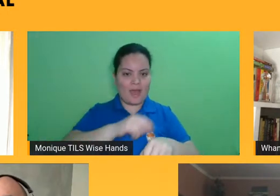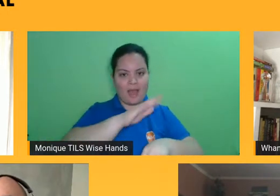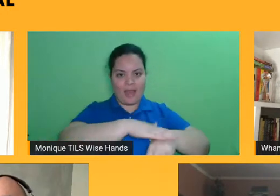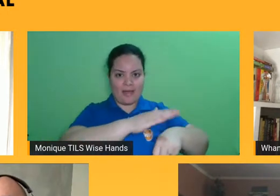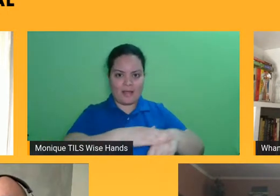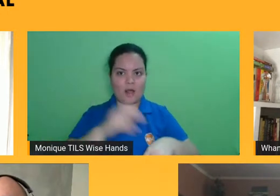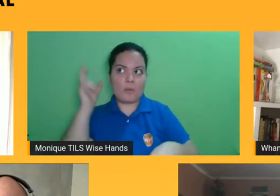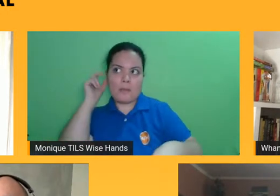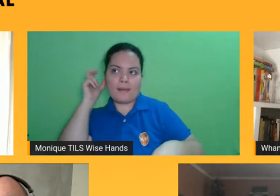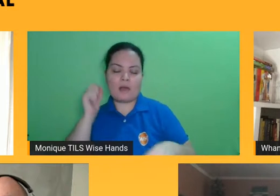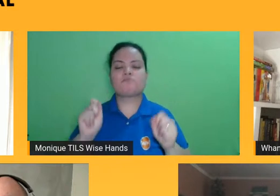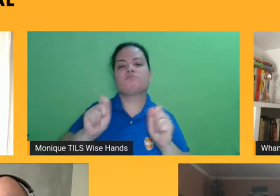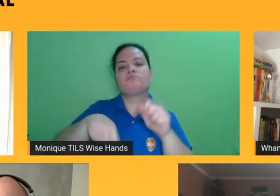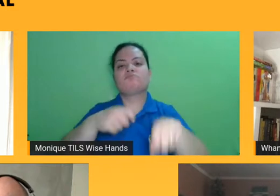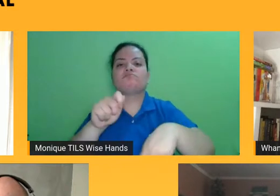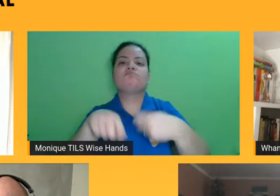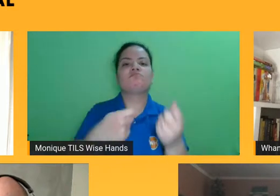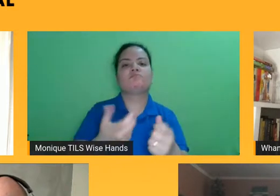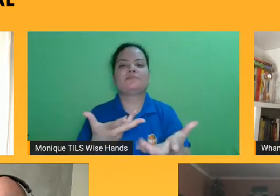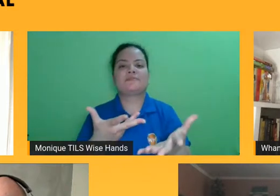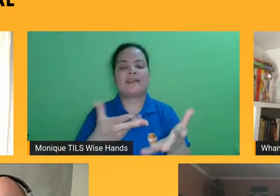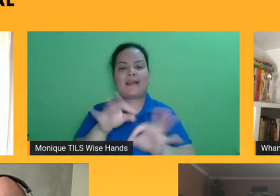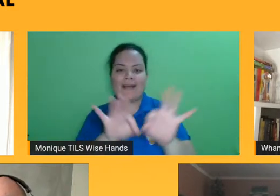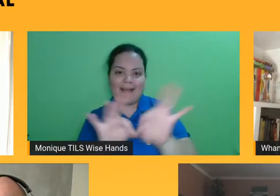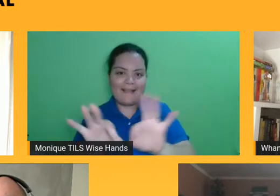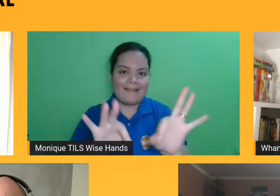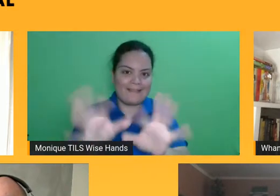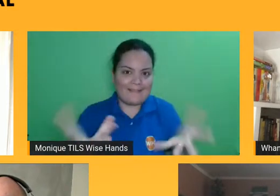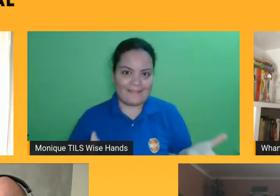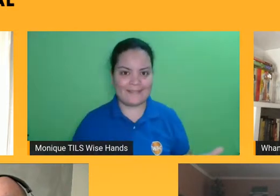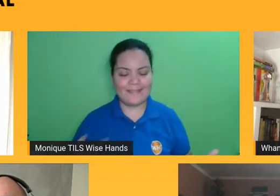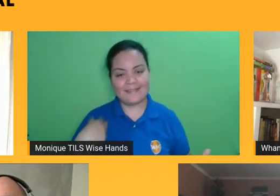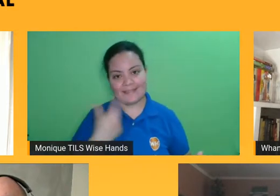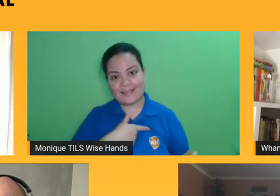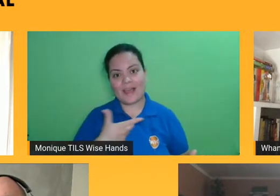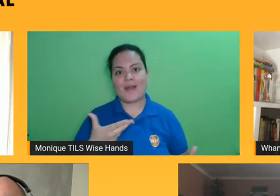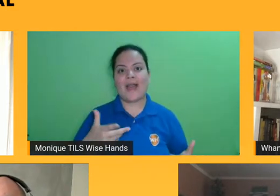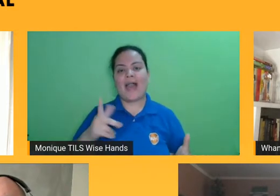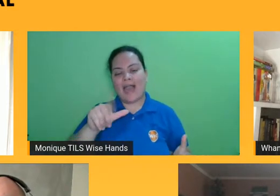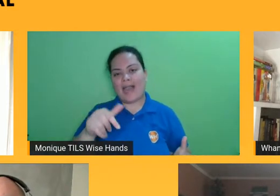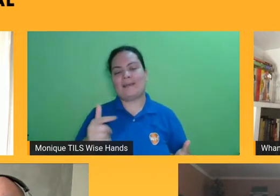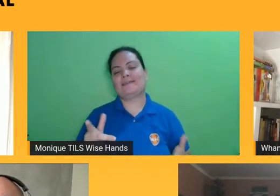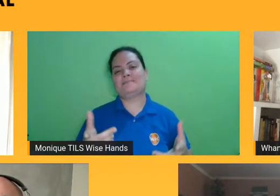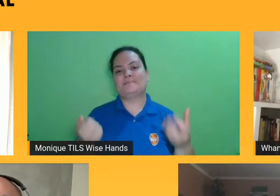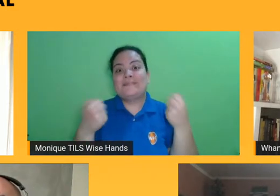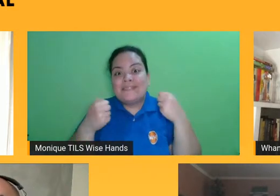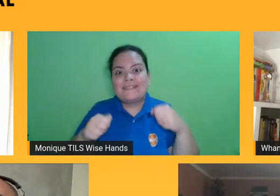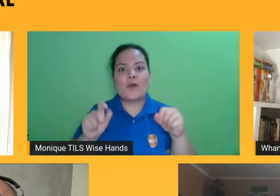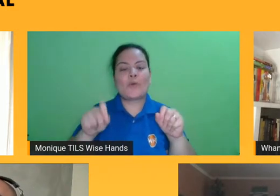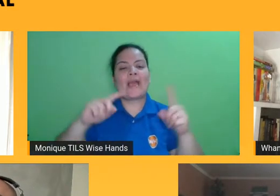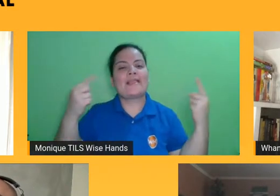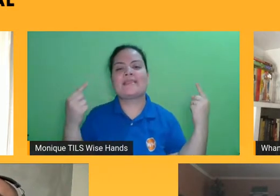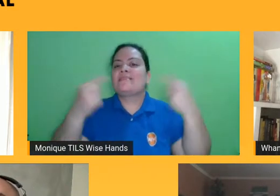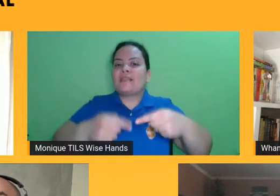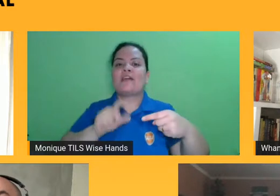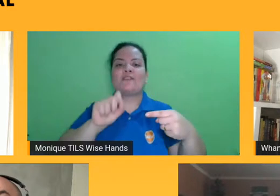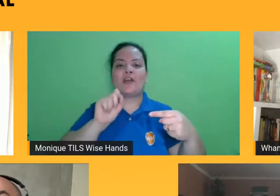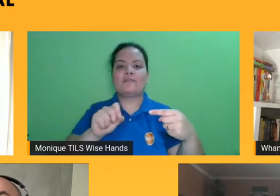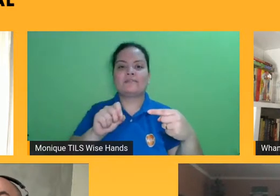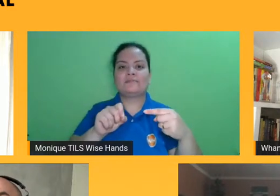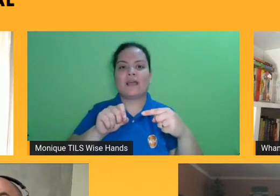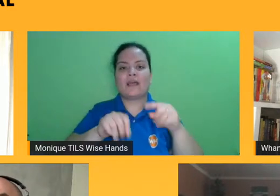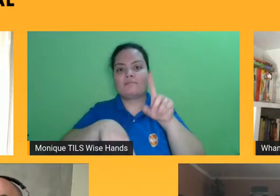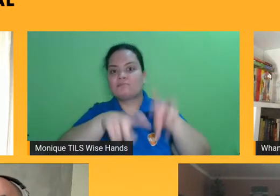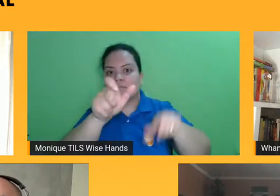problema da falta de tempo, e da competição pela atenção das pessoas, o grande desafio que se coloca aqui para o mercado